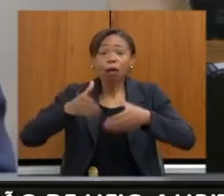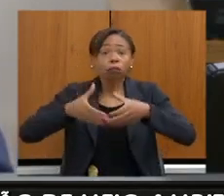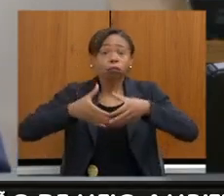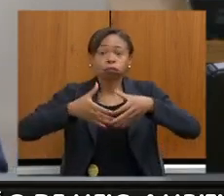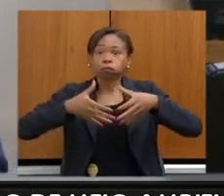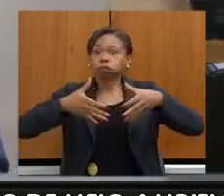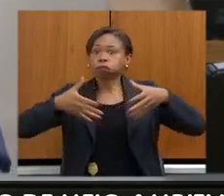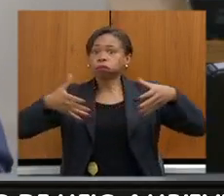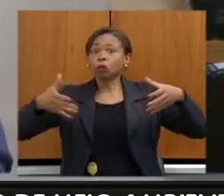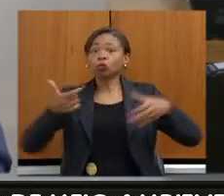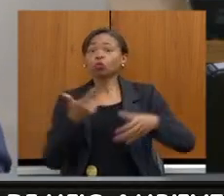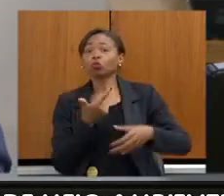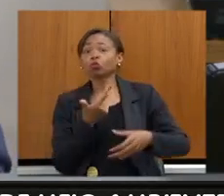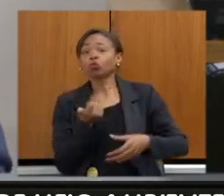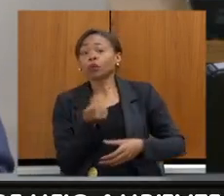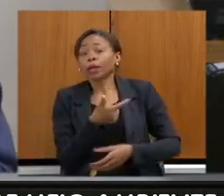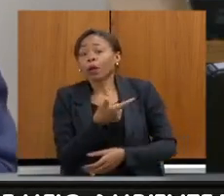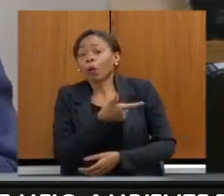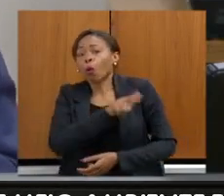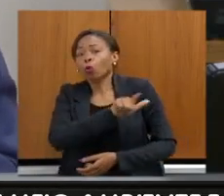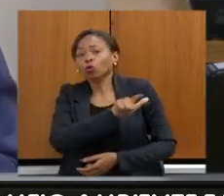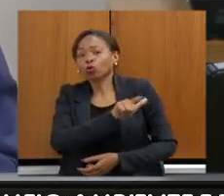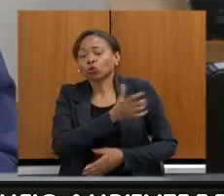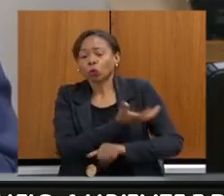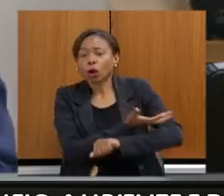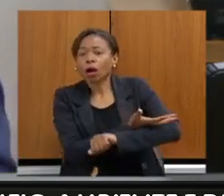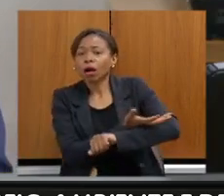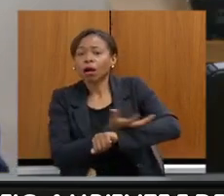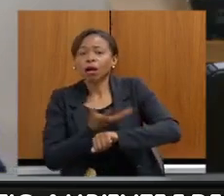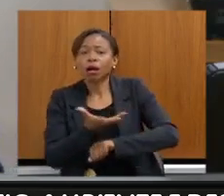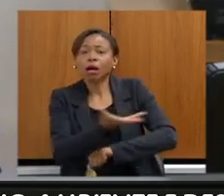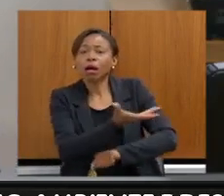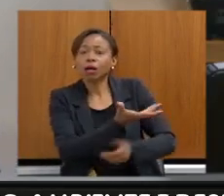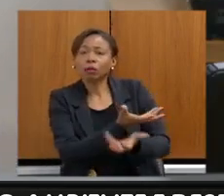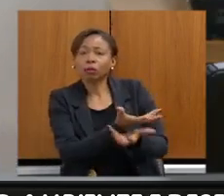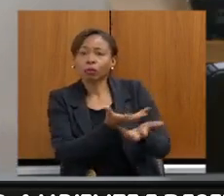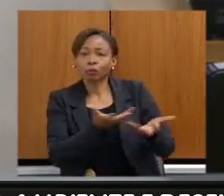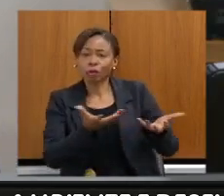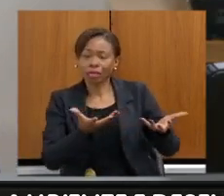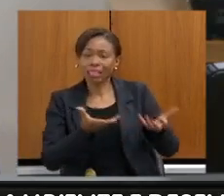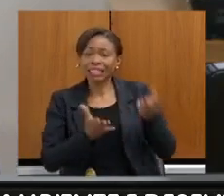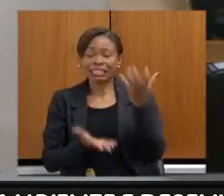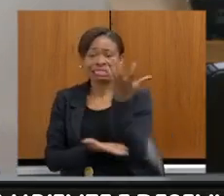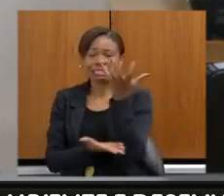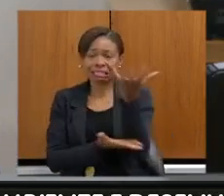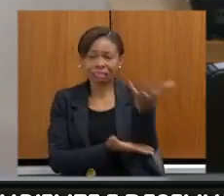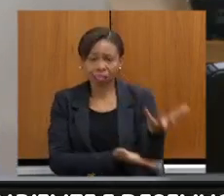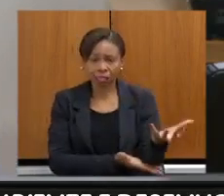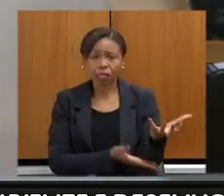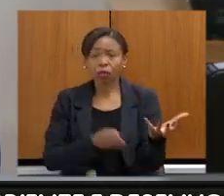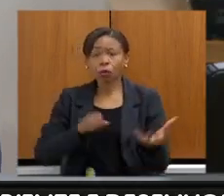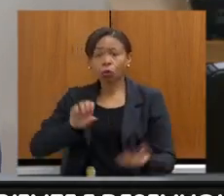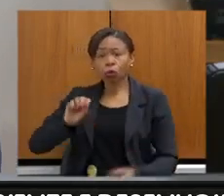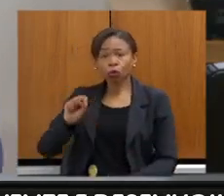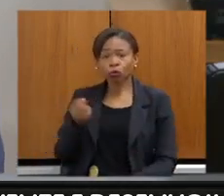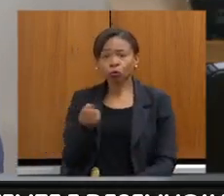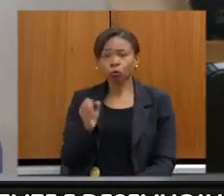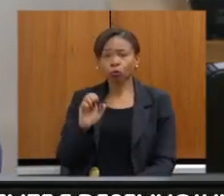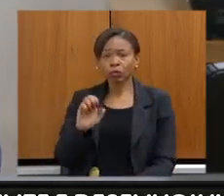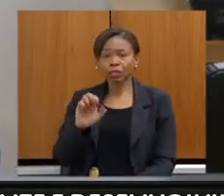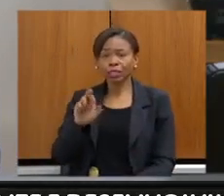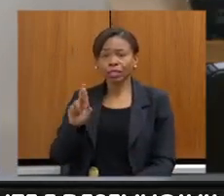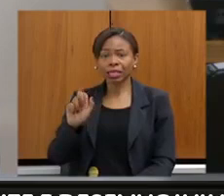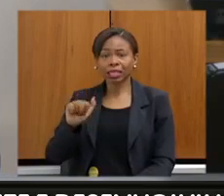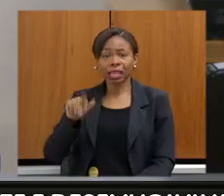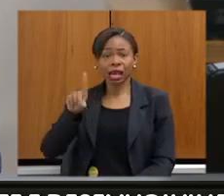desmatamento. e eu vou passar a palavra para a Secretaria, o bioma cerrado, o bioma